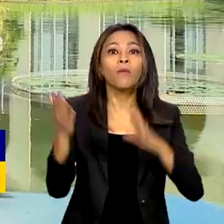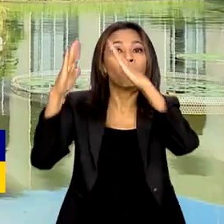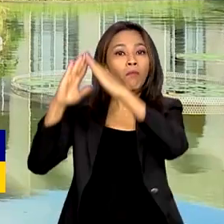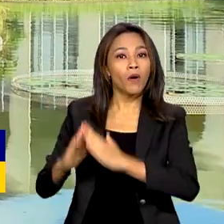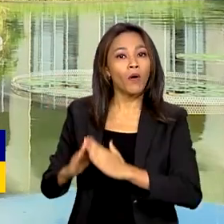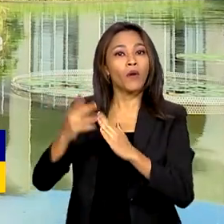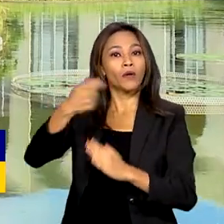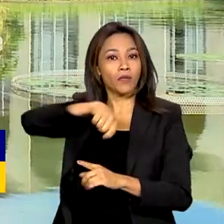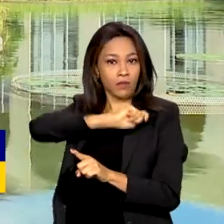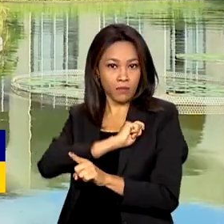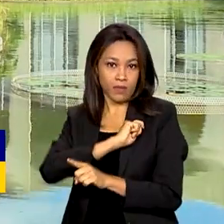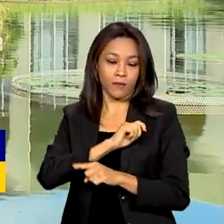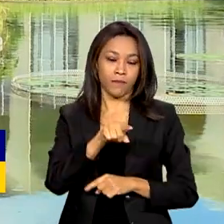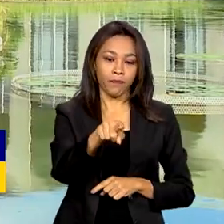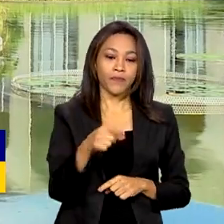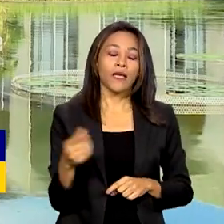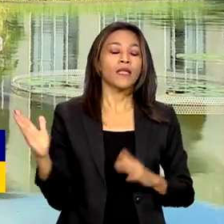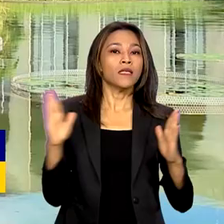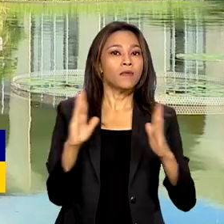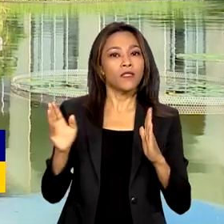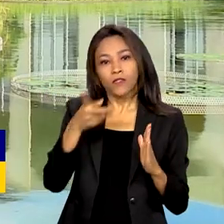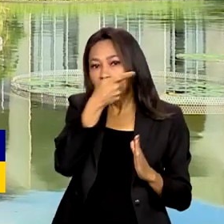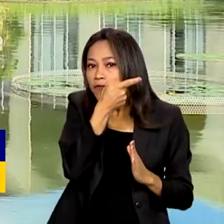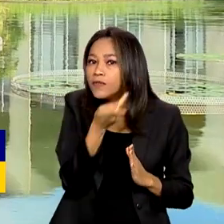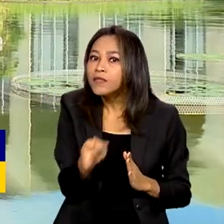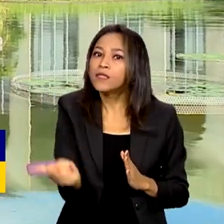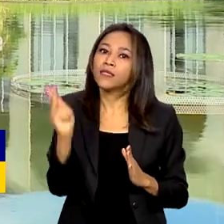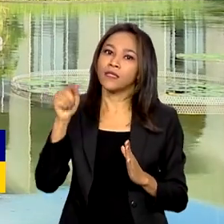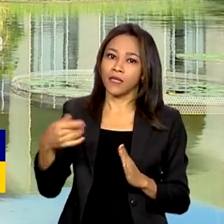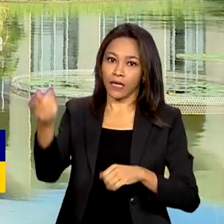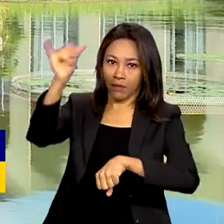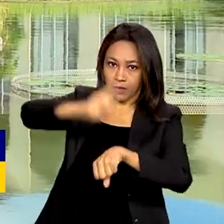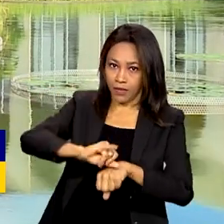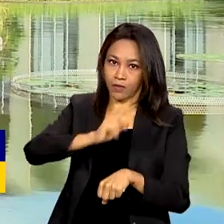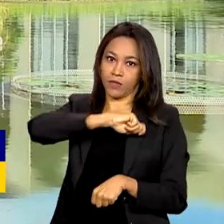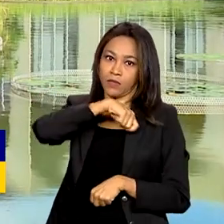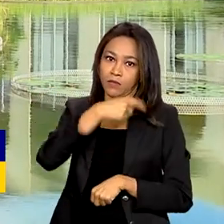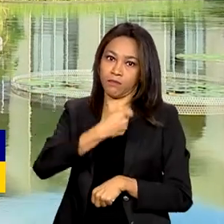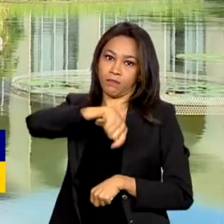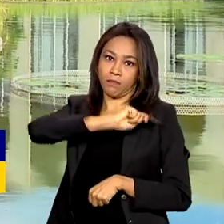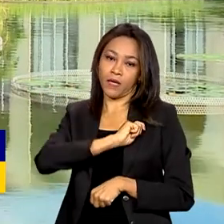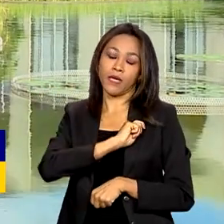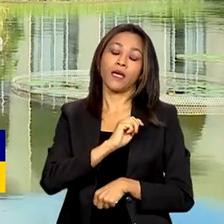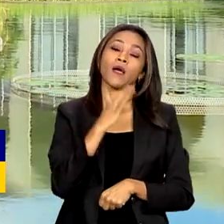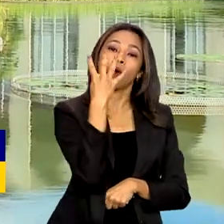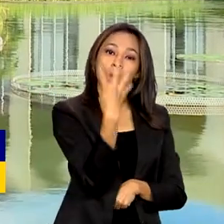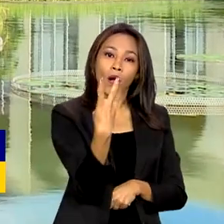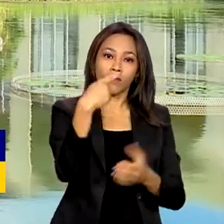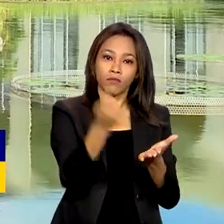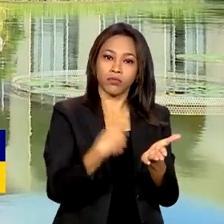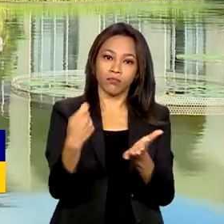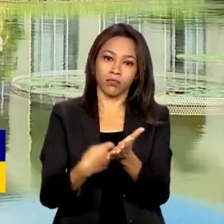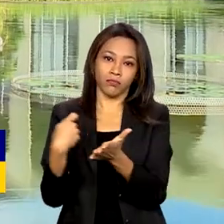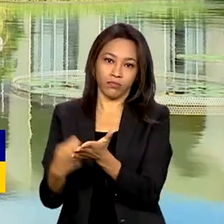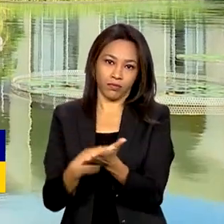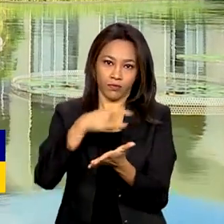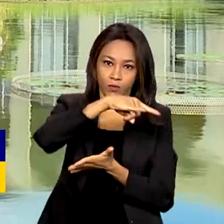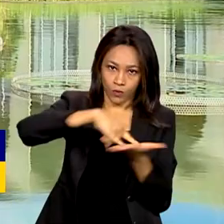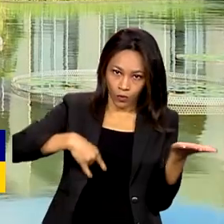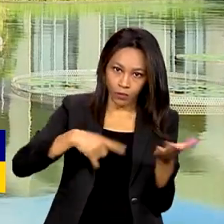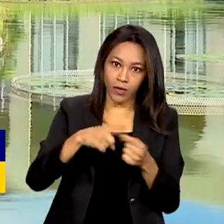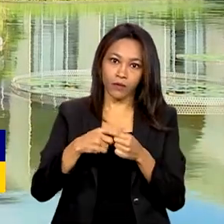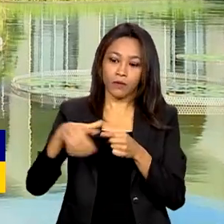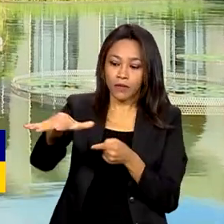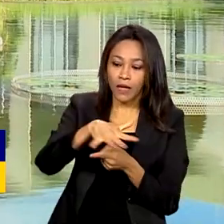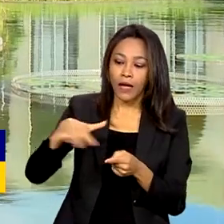Durante a visita do presidente Lula à Madrid, serão assinados quatro acordos, incluindo um memorando de entendimento na área da